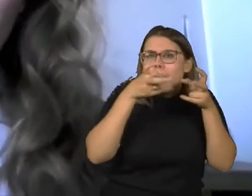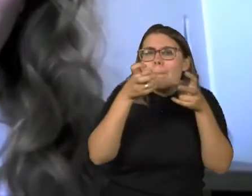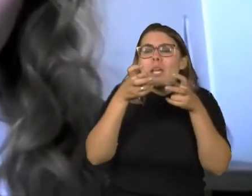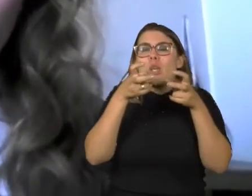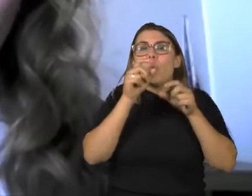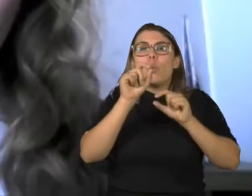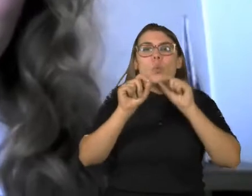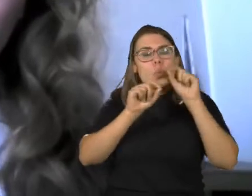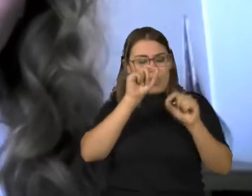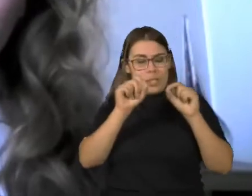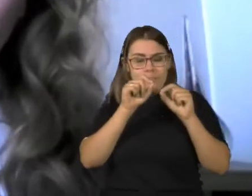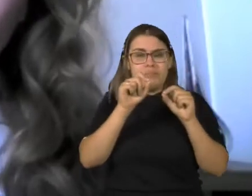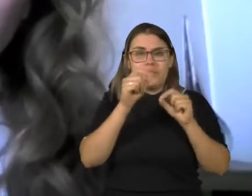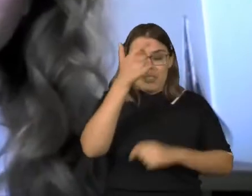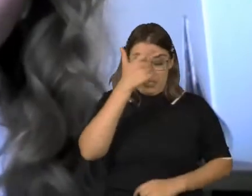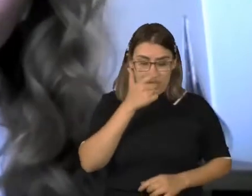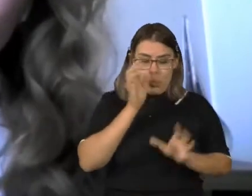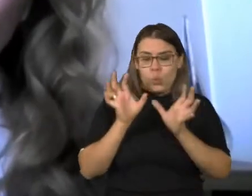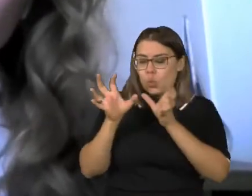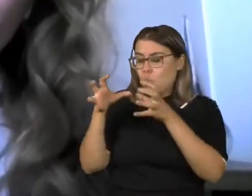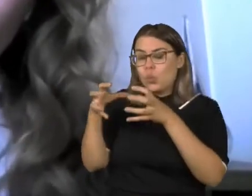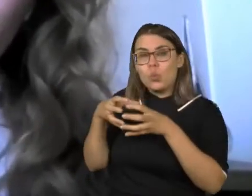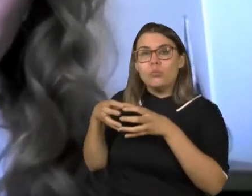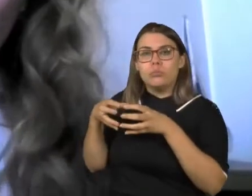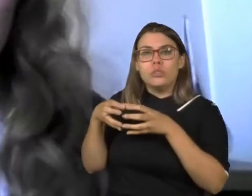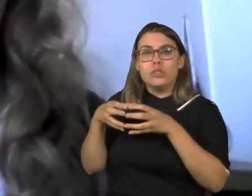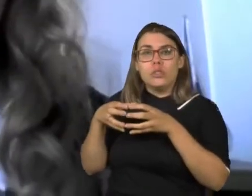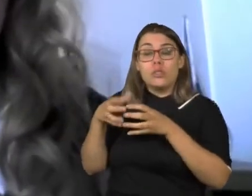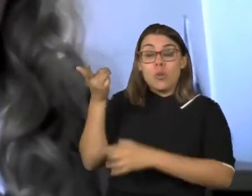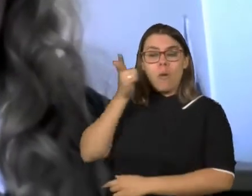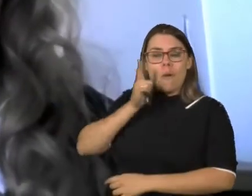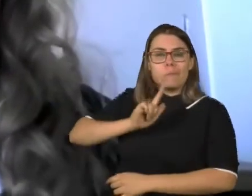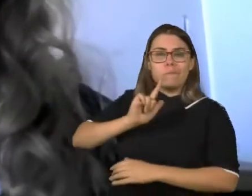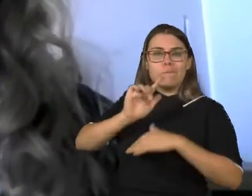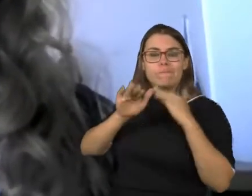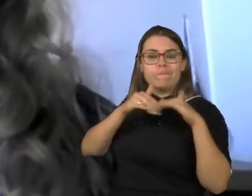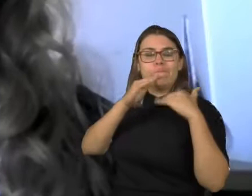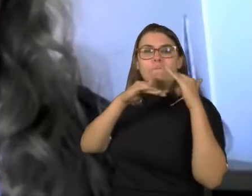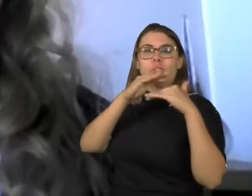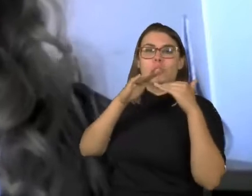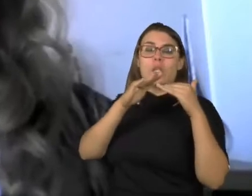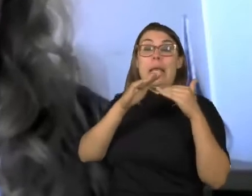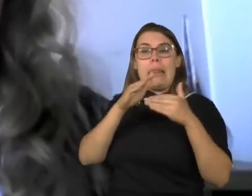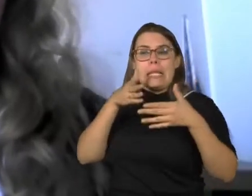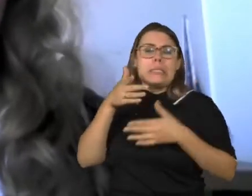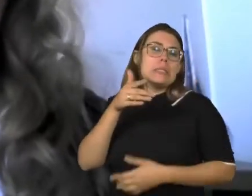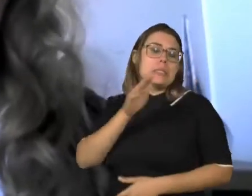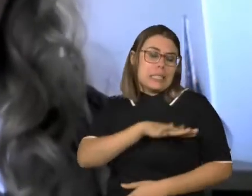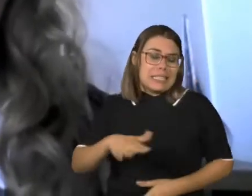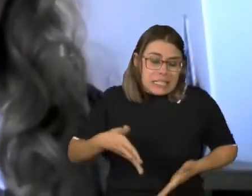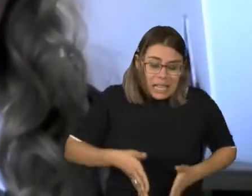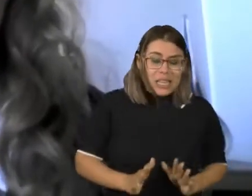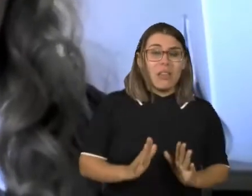intervenções que foram realizadas com uma equipe multidisciplinar, o quanto essa criança que nasceu com um prognóstico médico desanimador,